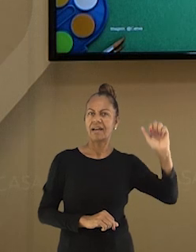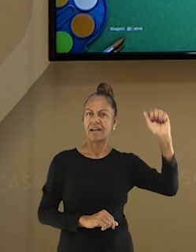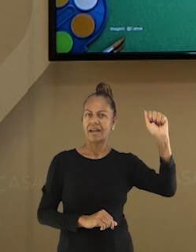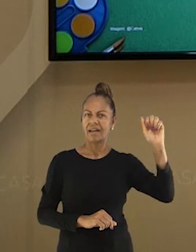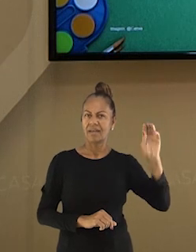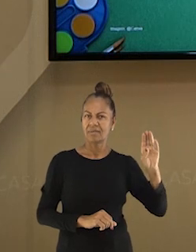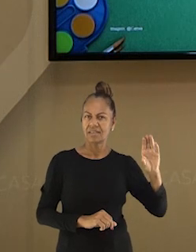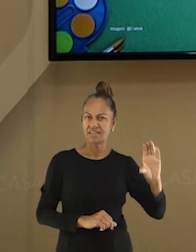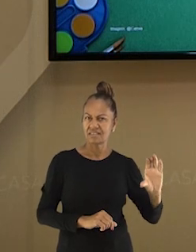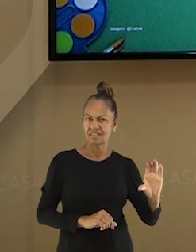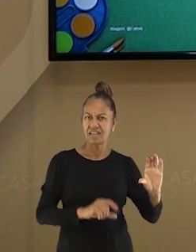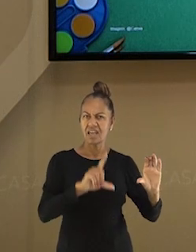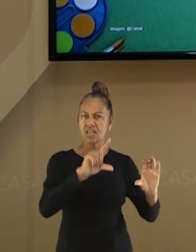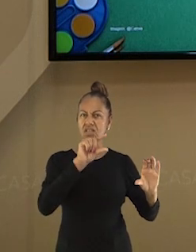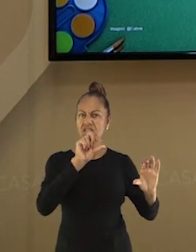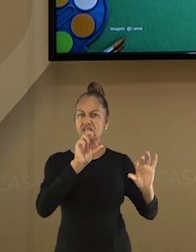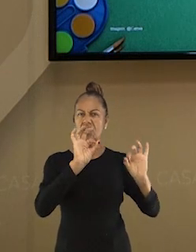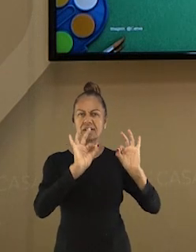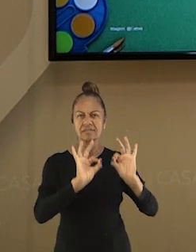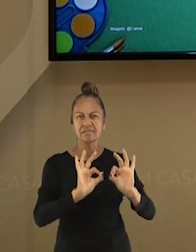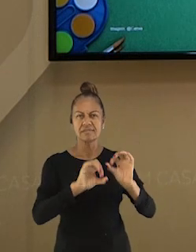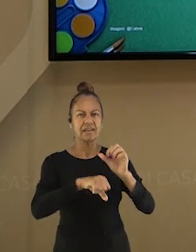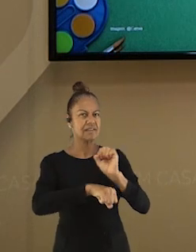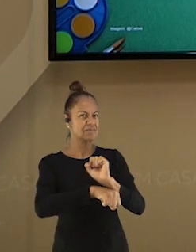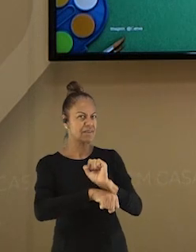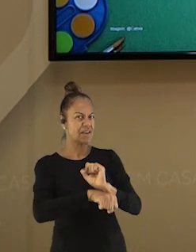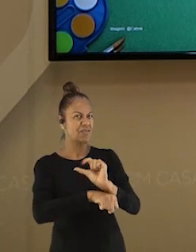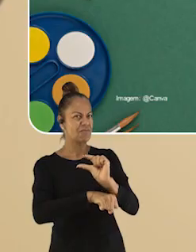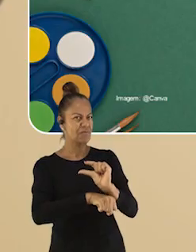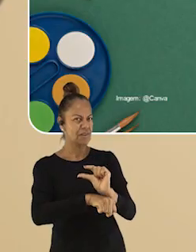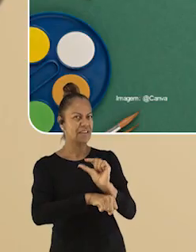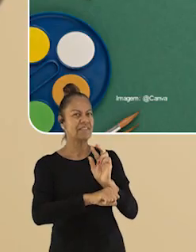a energia solar? Eu vou te dar um tempo para você pensar.